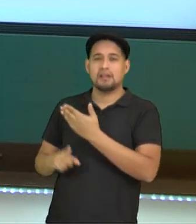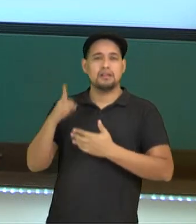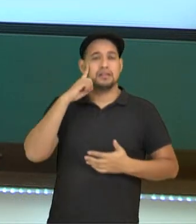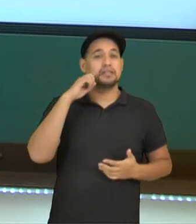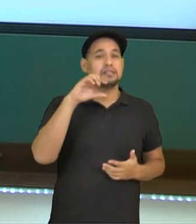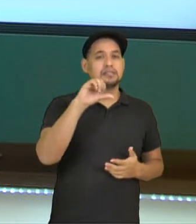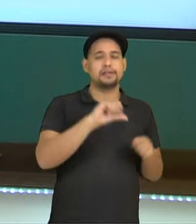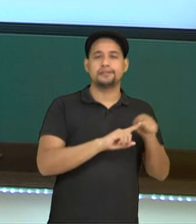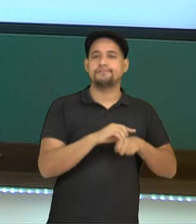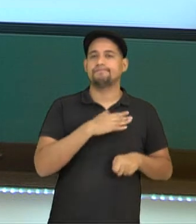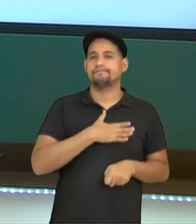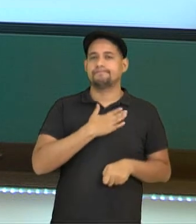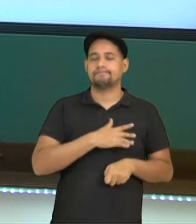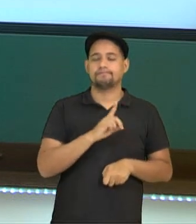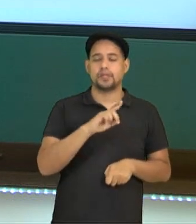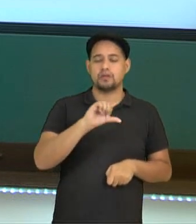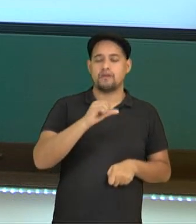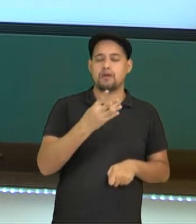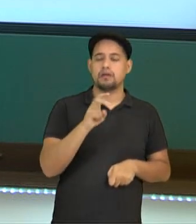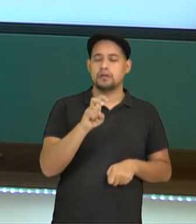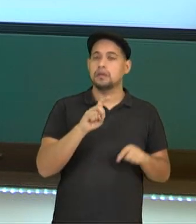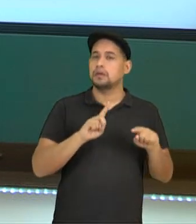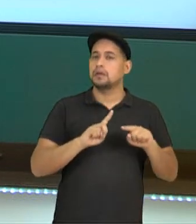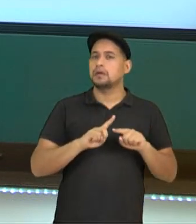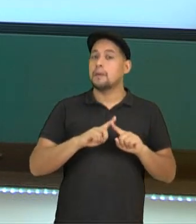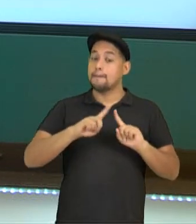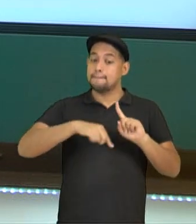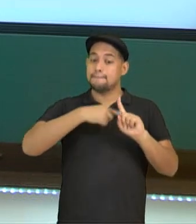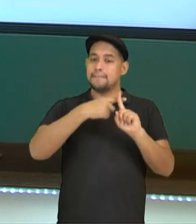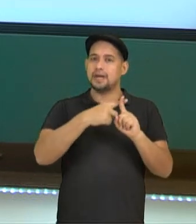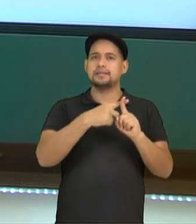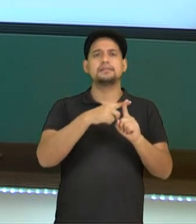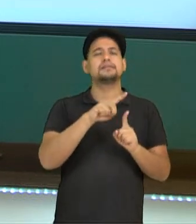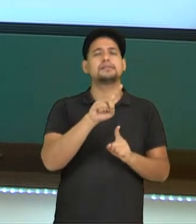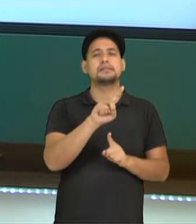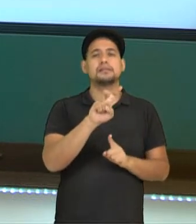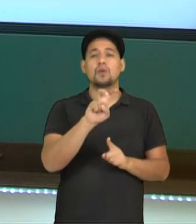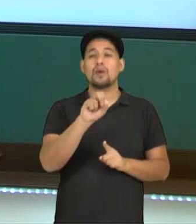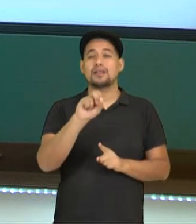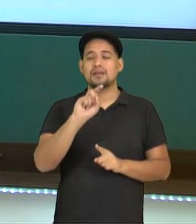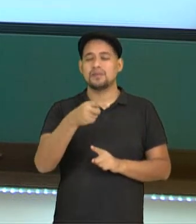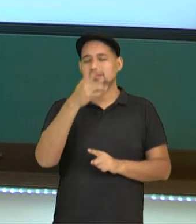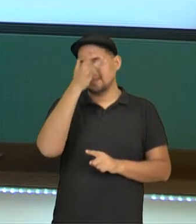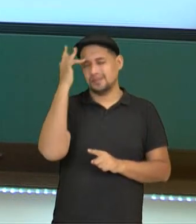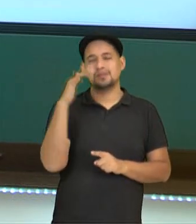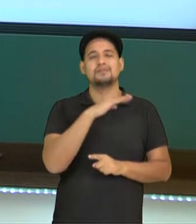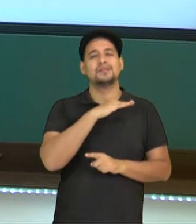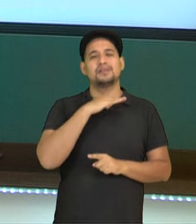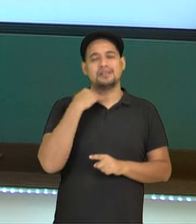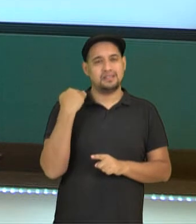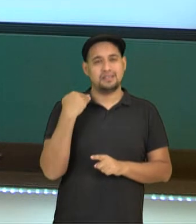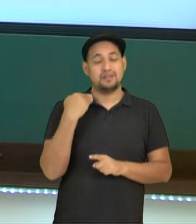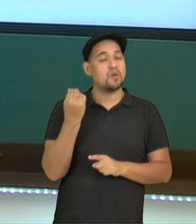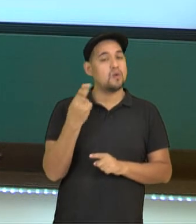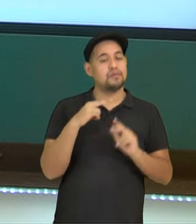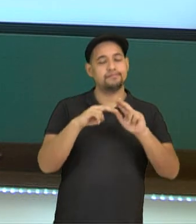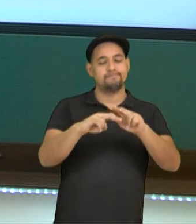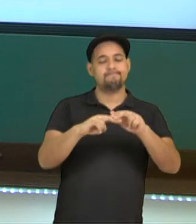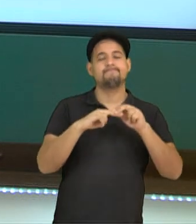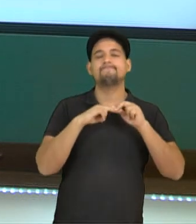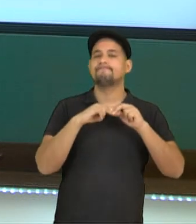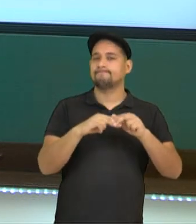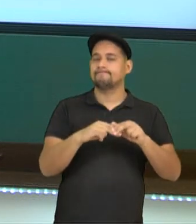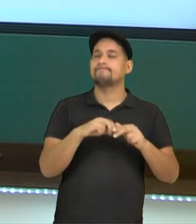6 de agosto de 1945. Mais de 150 mil pessoas morreram na hora ou em consequência